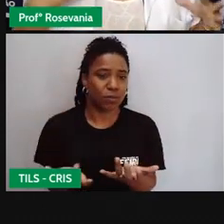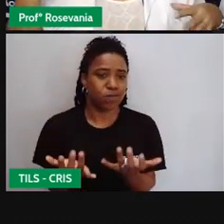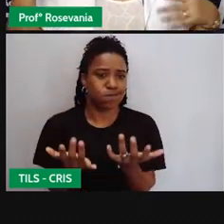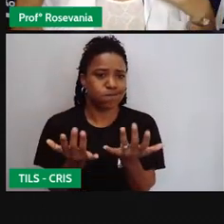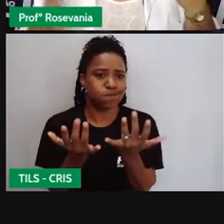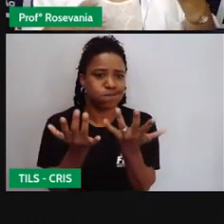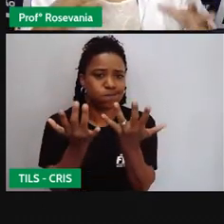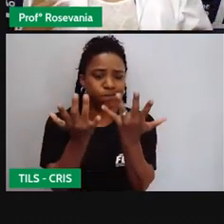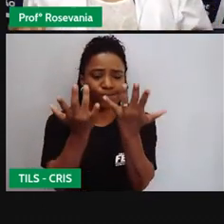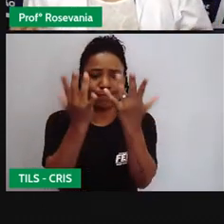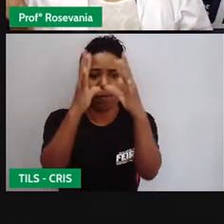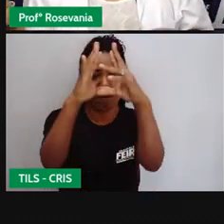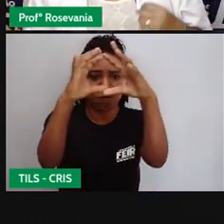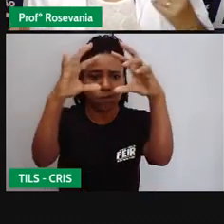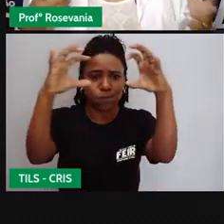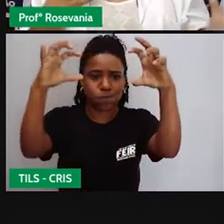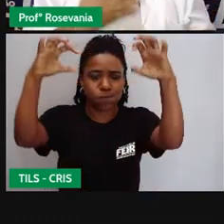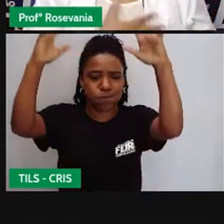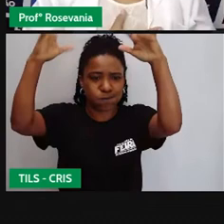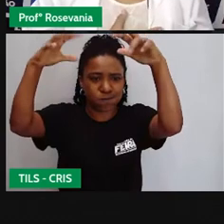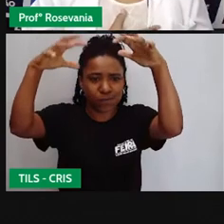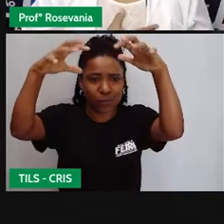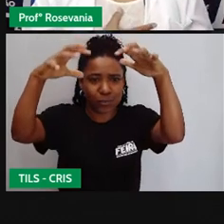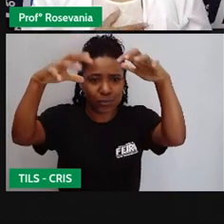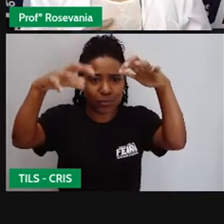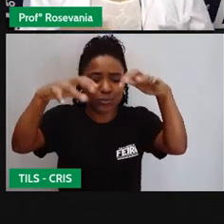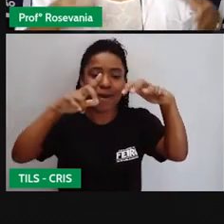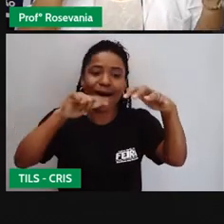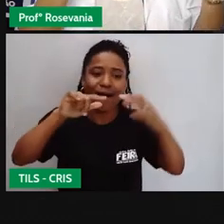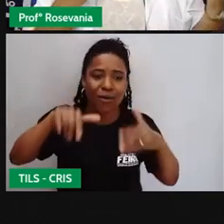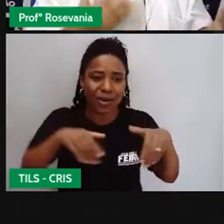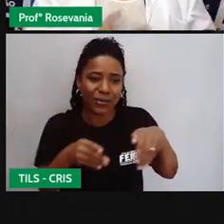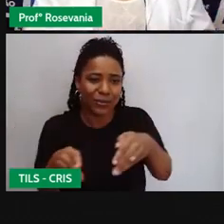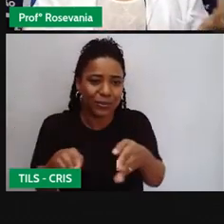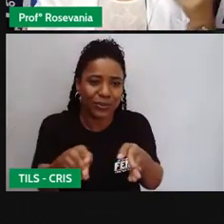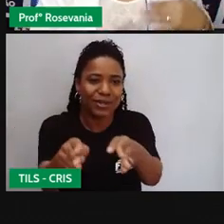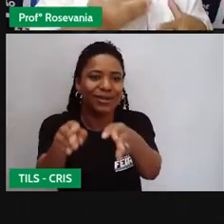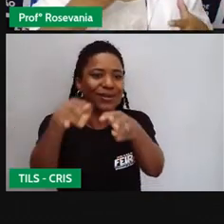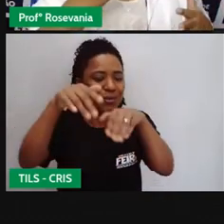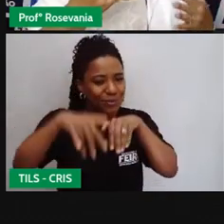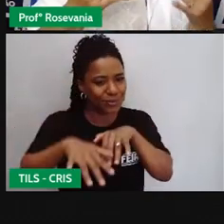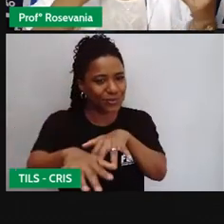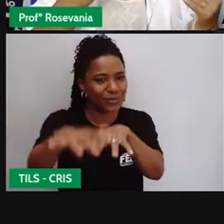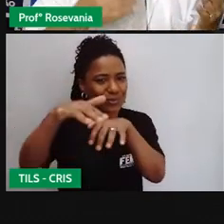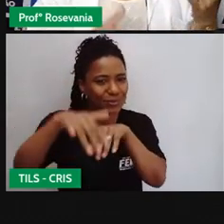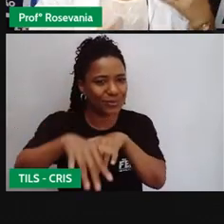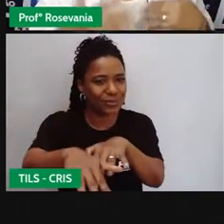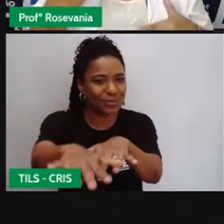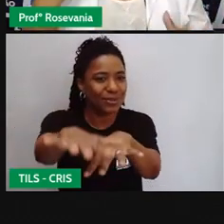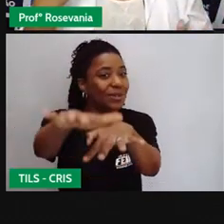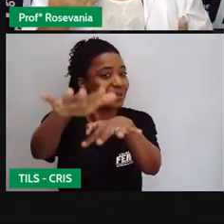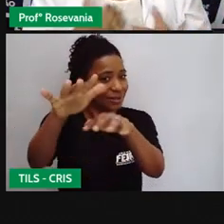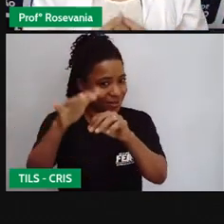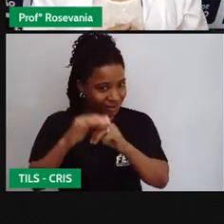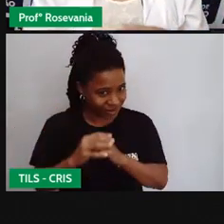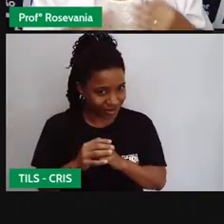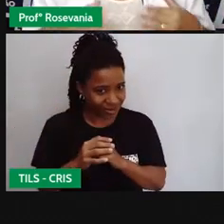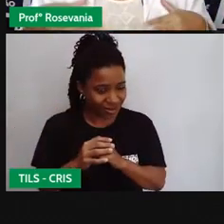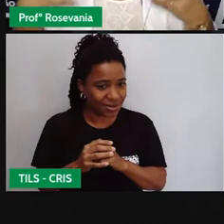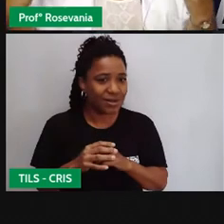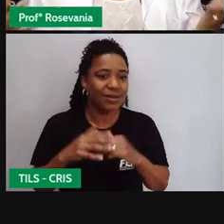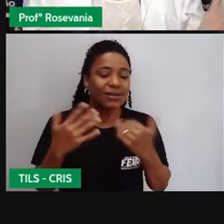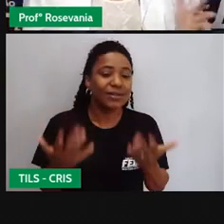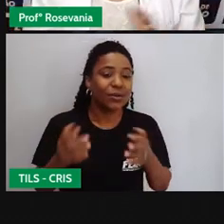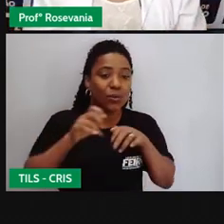sabe que aí formam os rios voadores, como nós já falamos em aulas anteriores, e que esses rios voadores, eles vão alimentar os